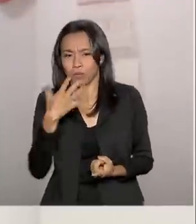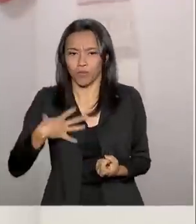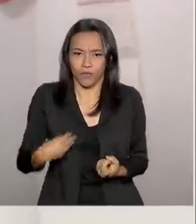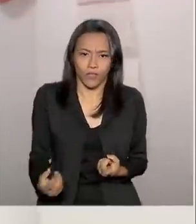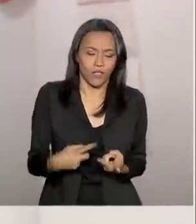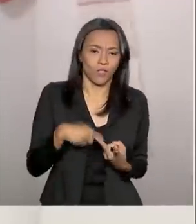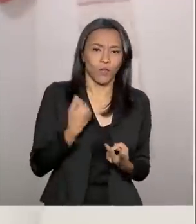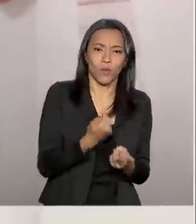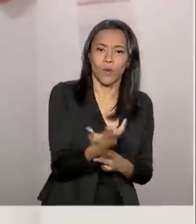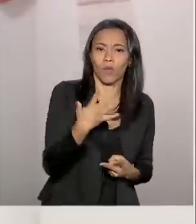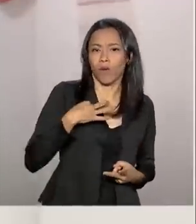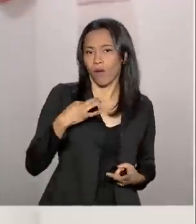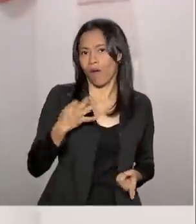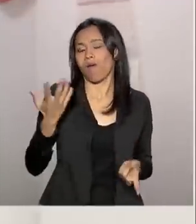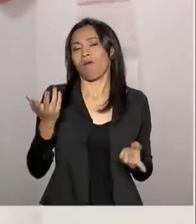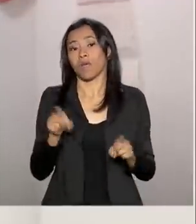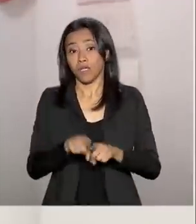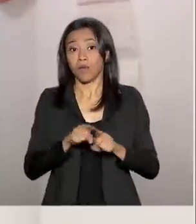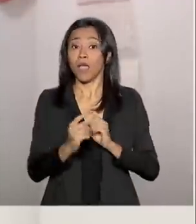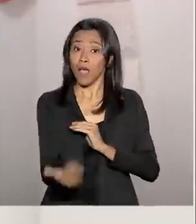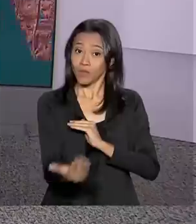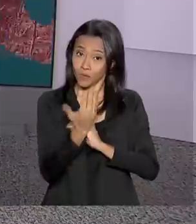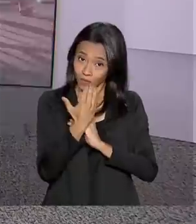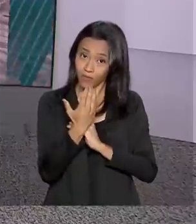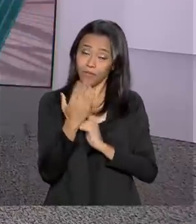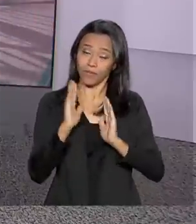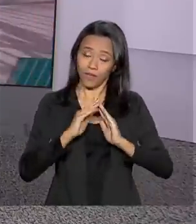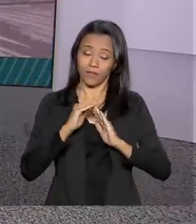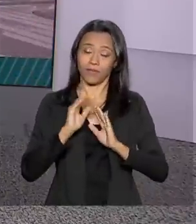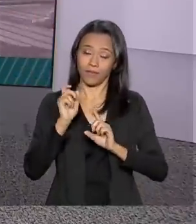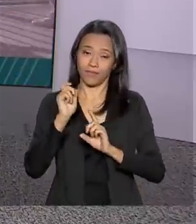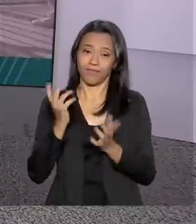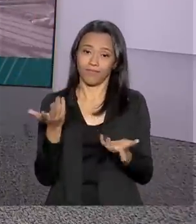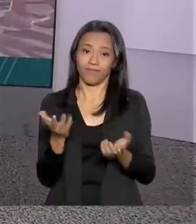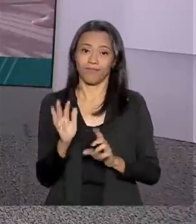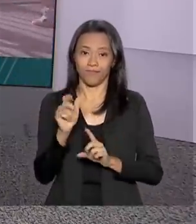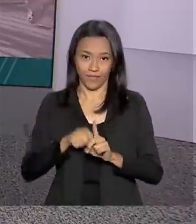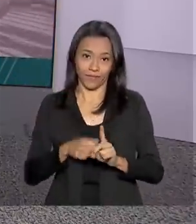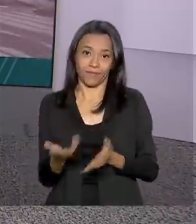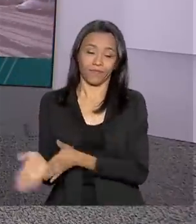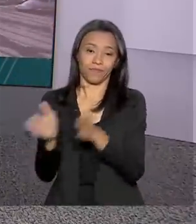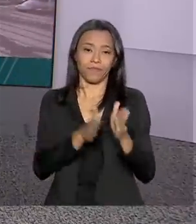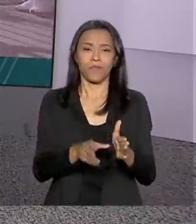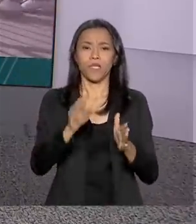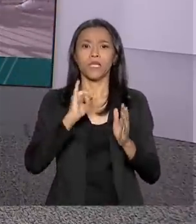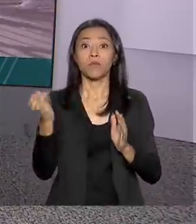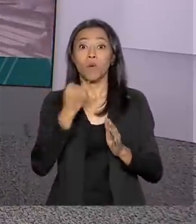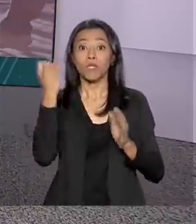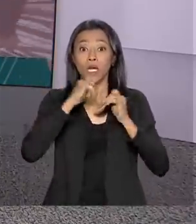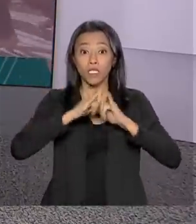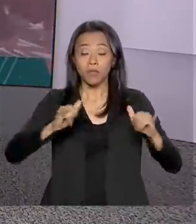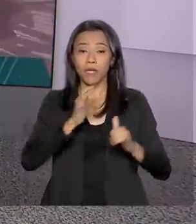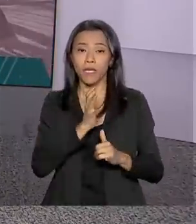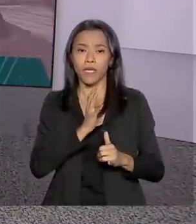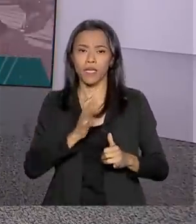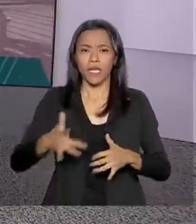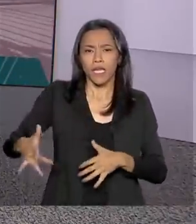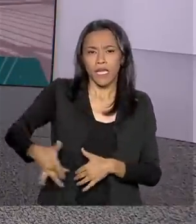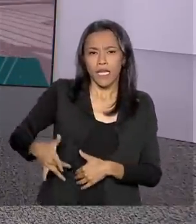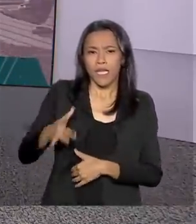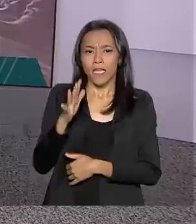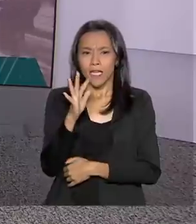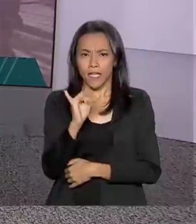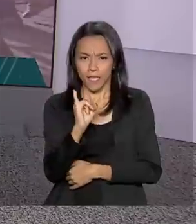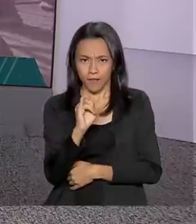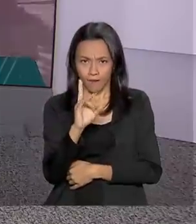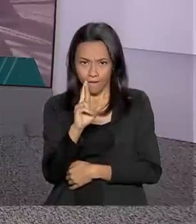roupa e ajuda também no final do mês, né? E uma informação importante para os transplantados de rim e de fígado.